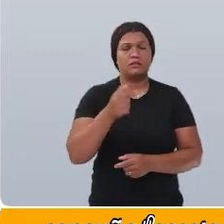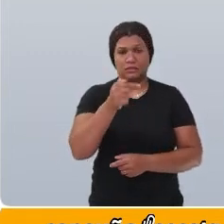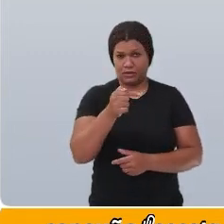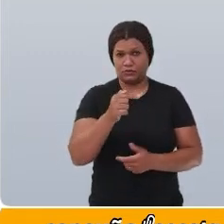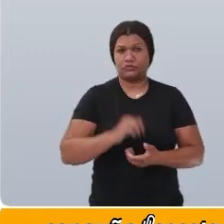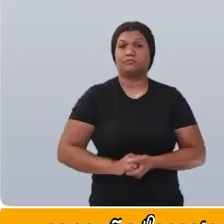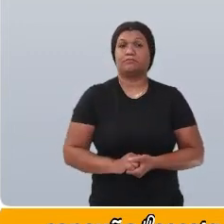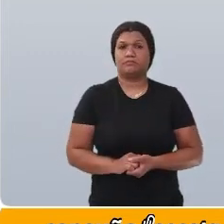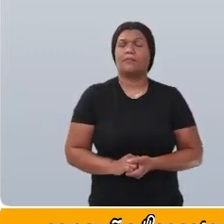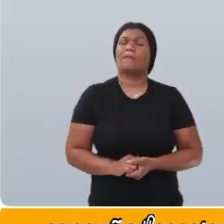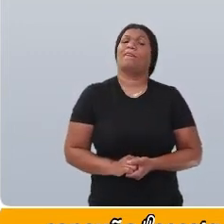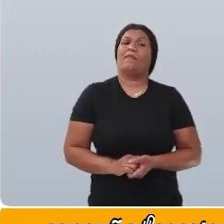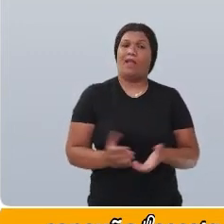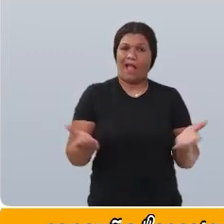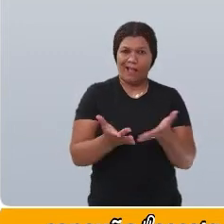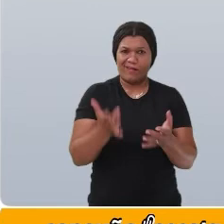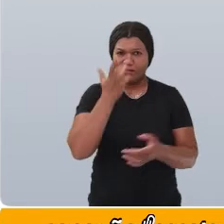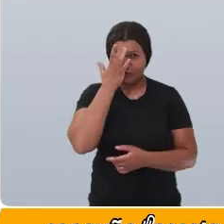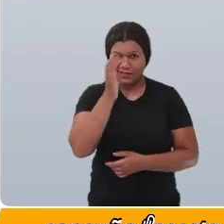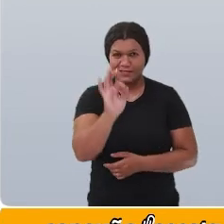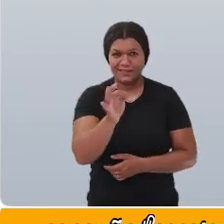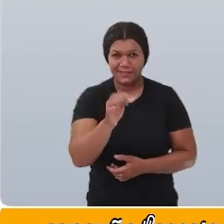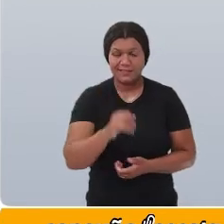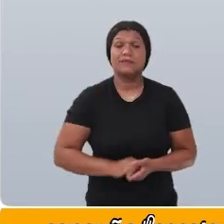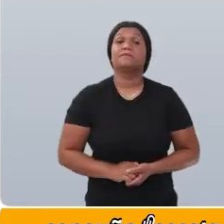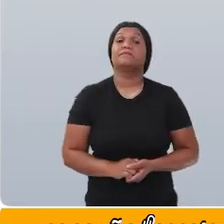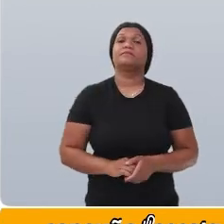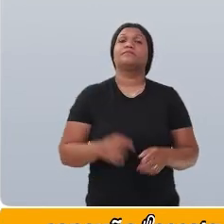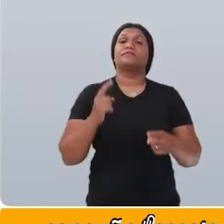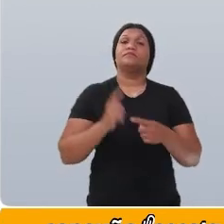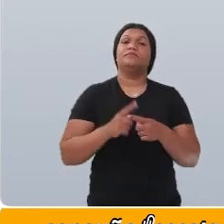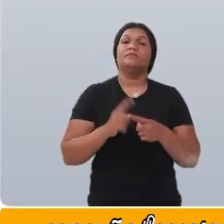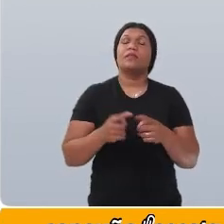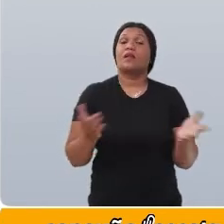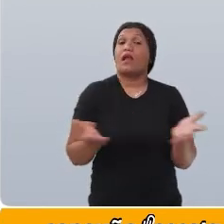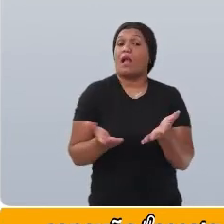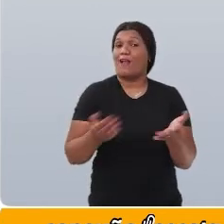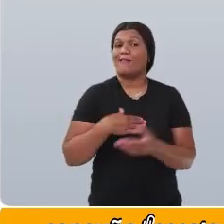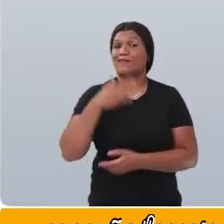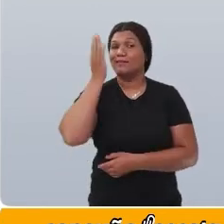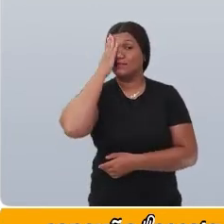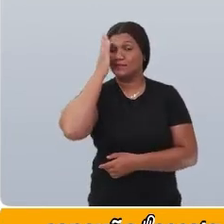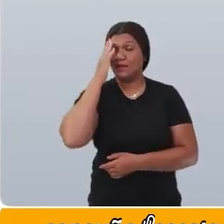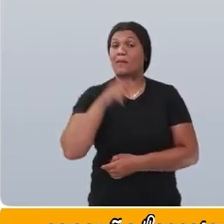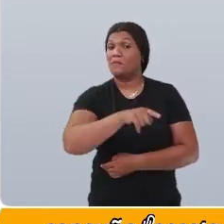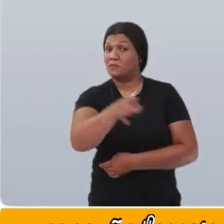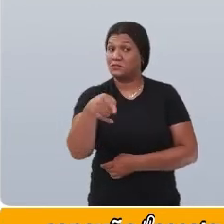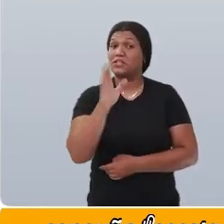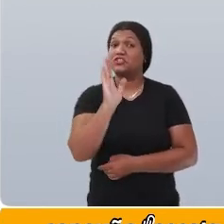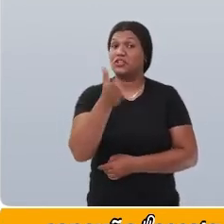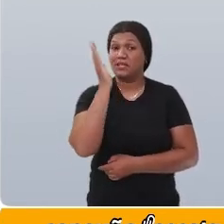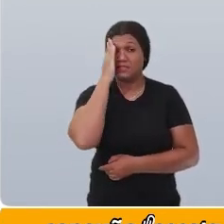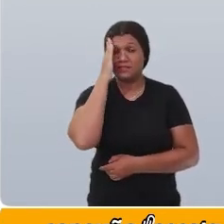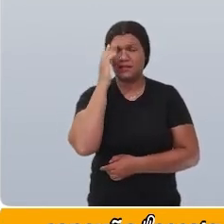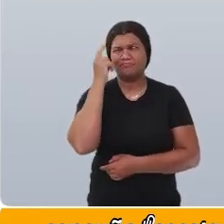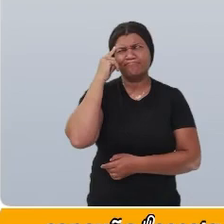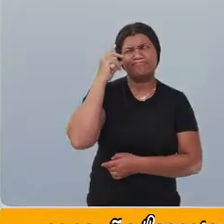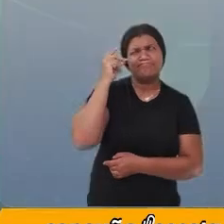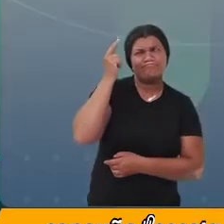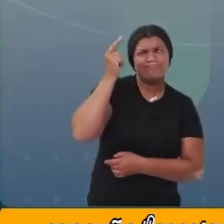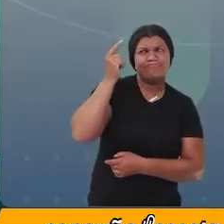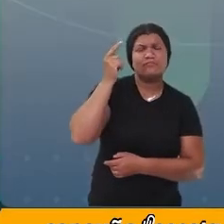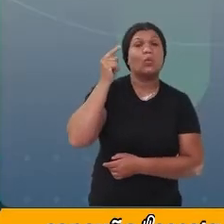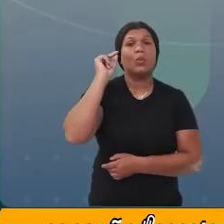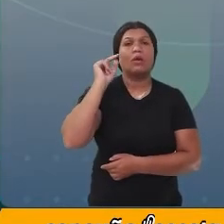Ah, agora ficou fácil, não ficou? Ah, Porque agora eu sei que você já sabe de cabeça